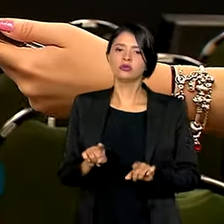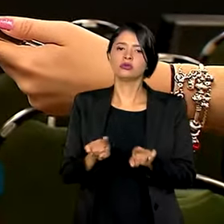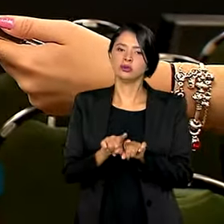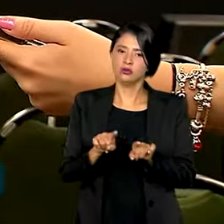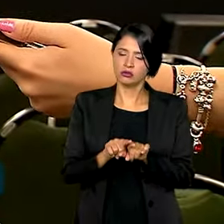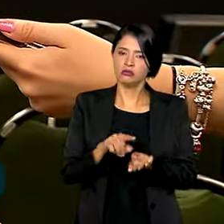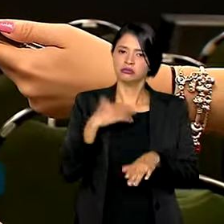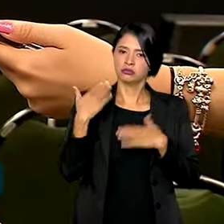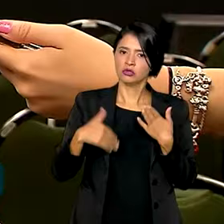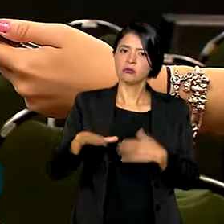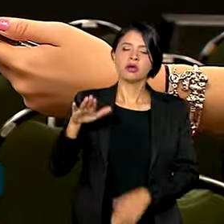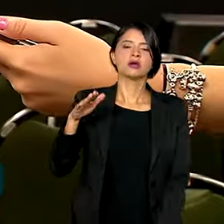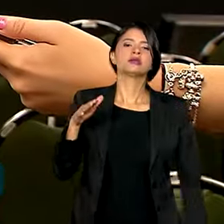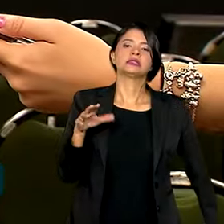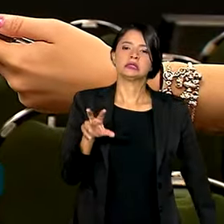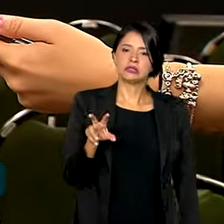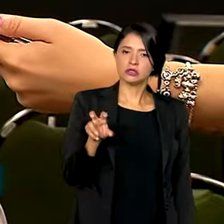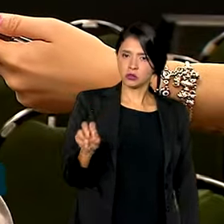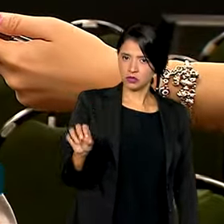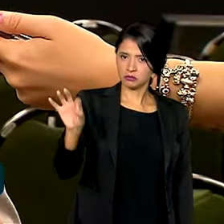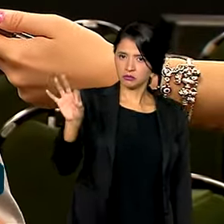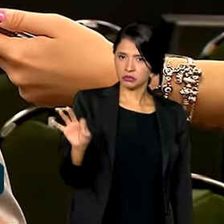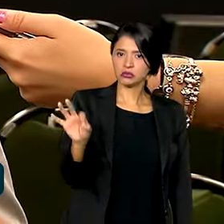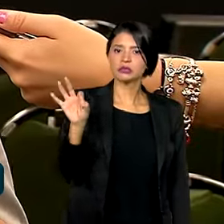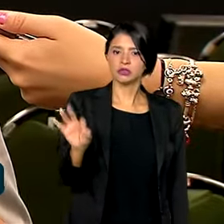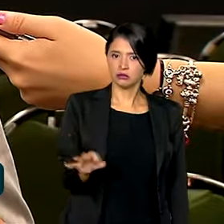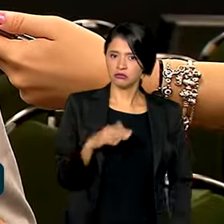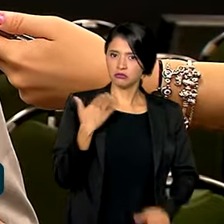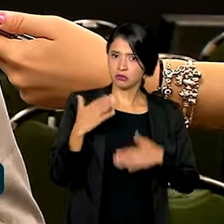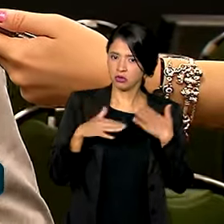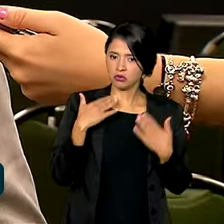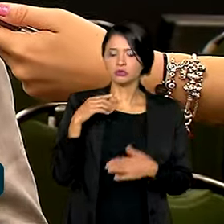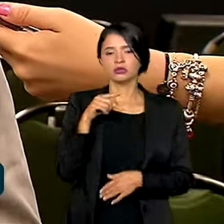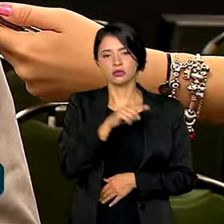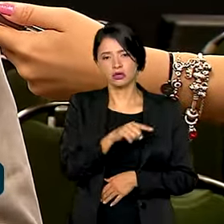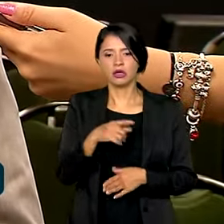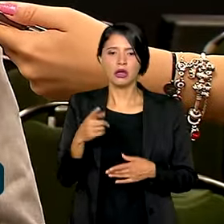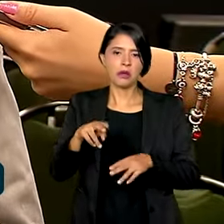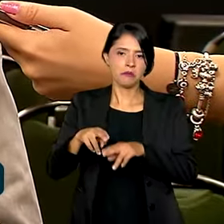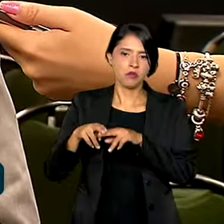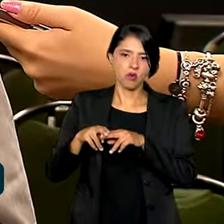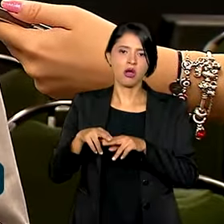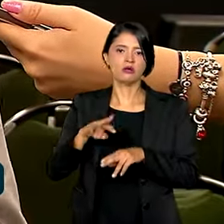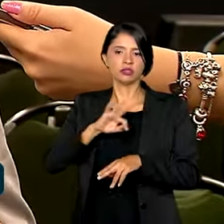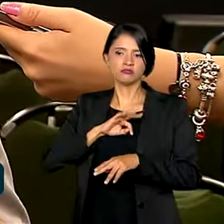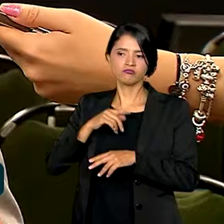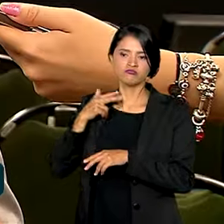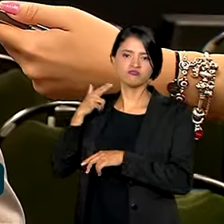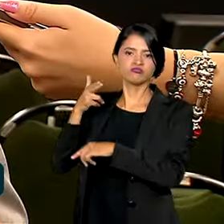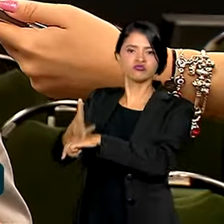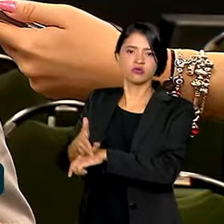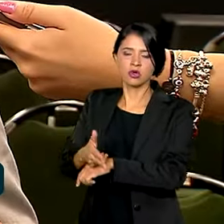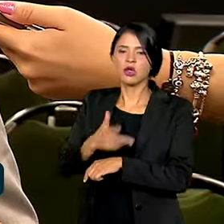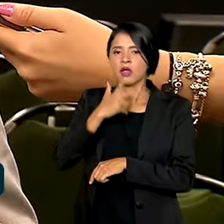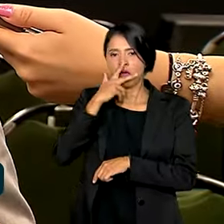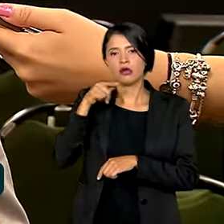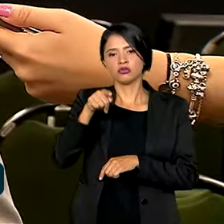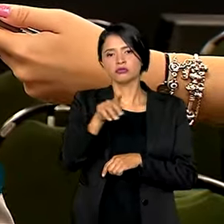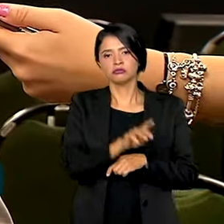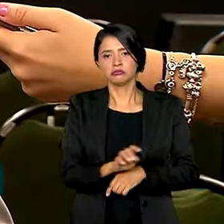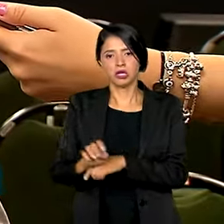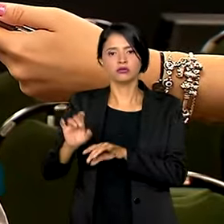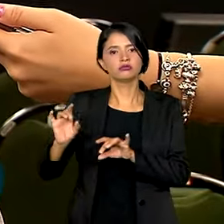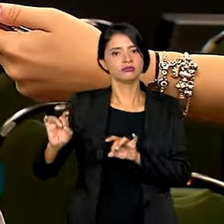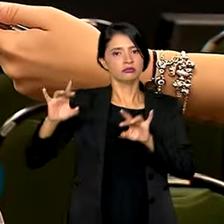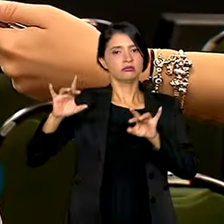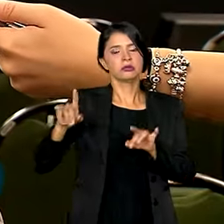de mais de 50% da morte decorrente de intervenção policial. Acho que foram estados que se destacaram